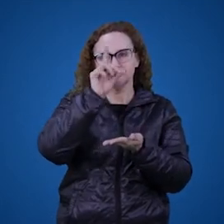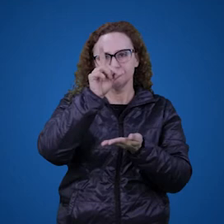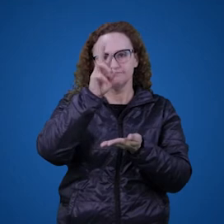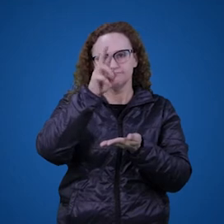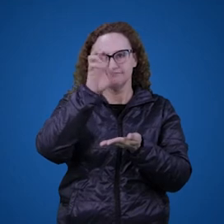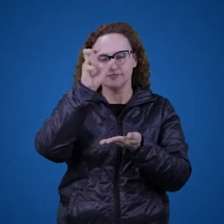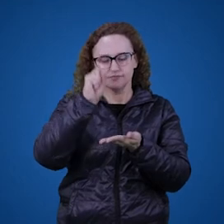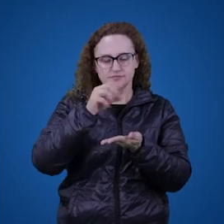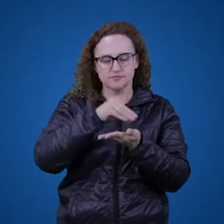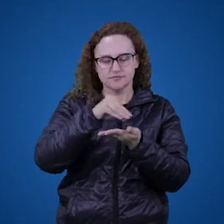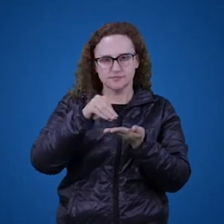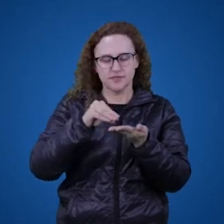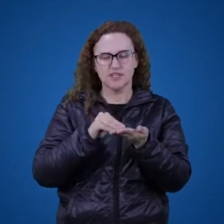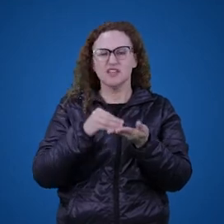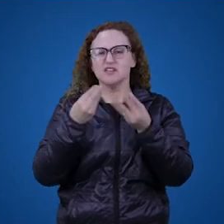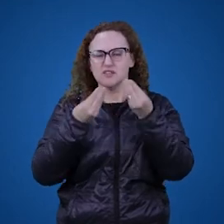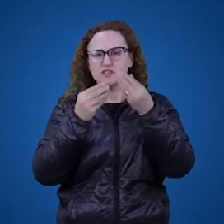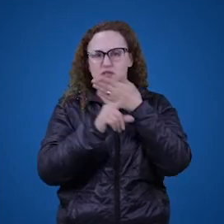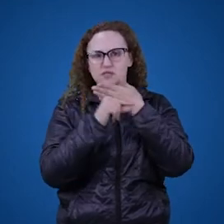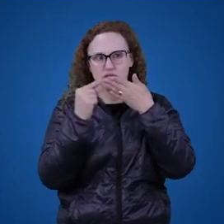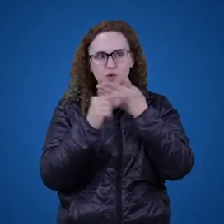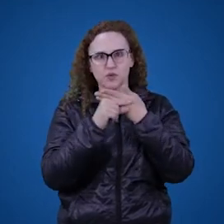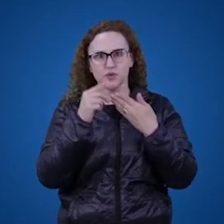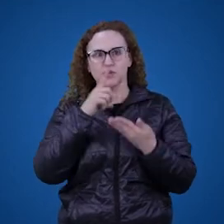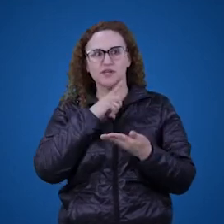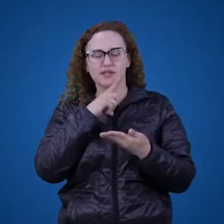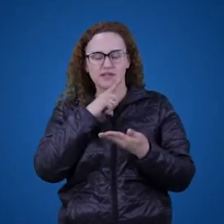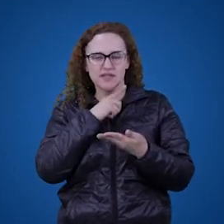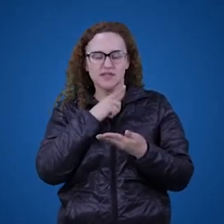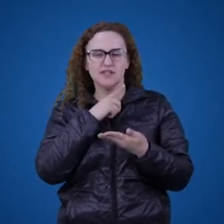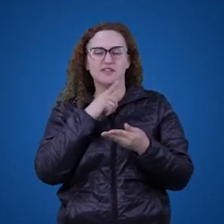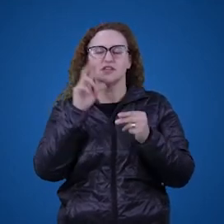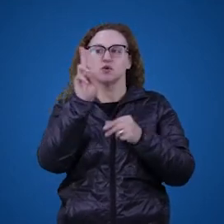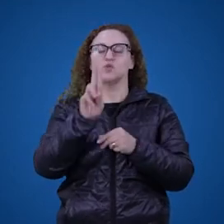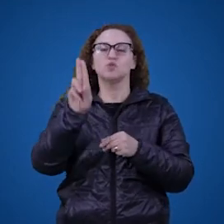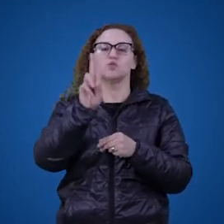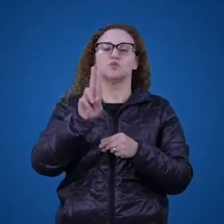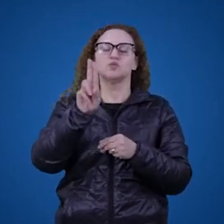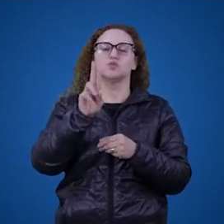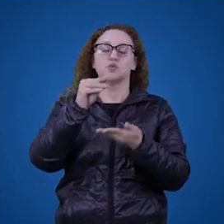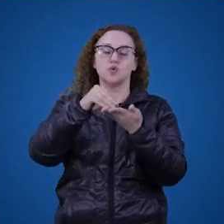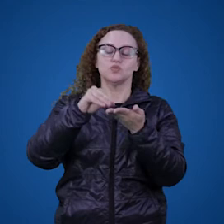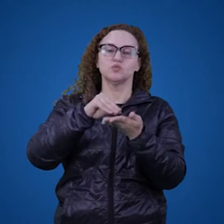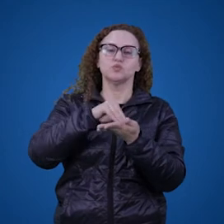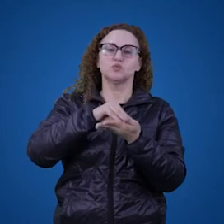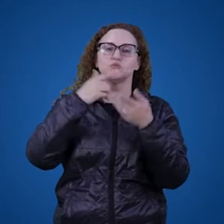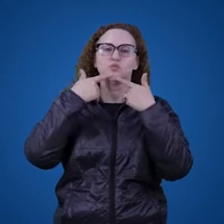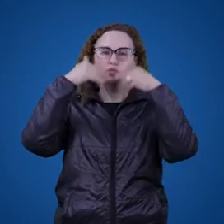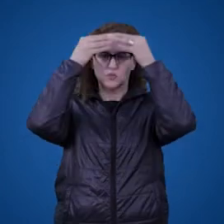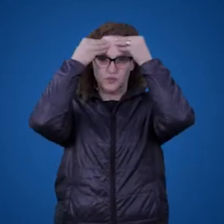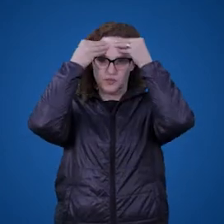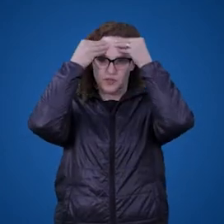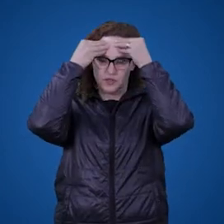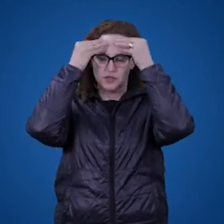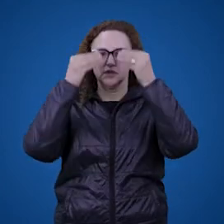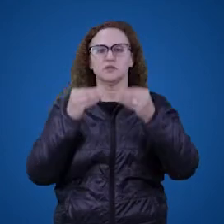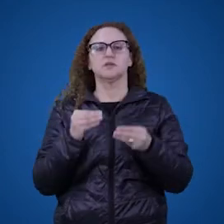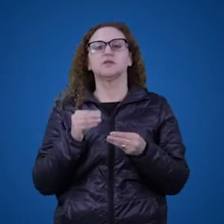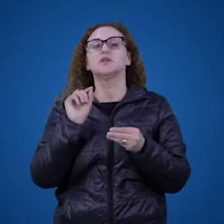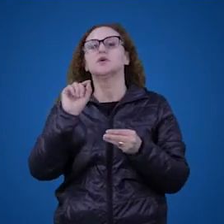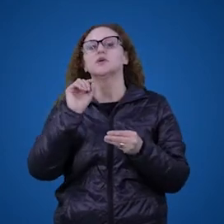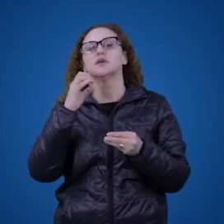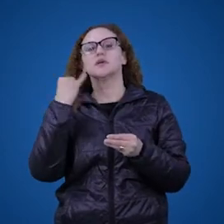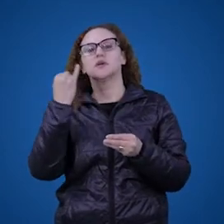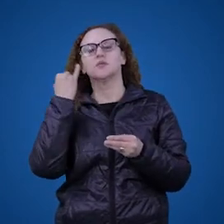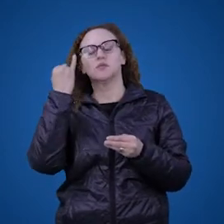usar a linguagem. Nós vamos ver o que o Wittgenstein entende a ser um jogo de linguagem. E, por fim, a gente vai ver